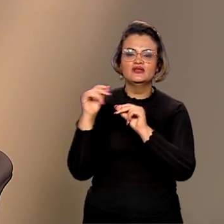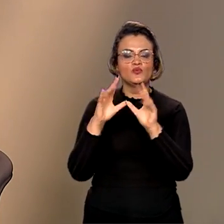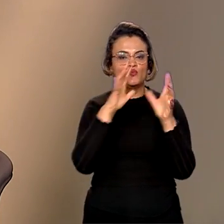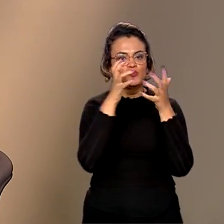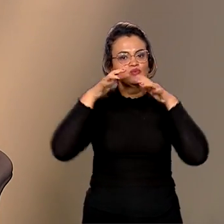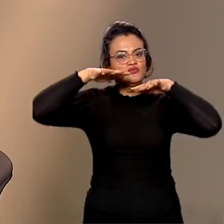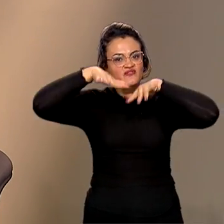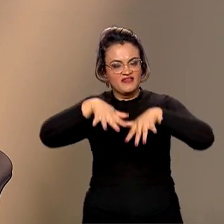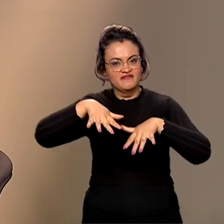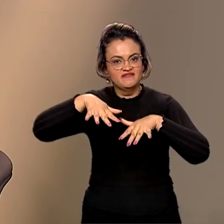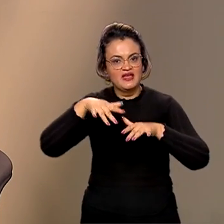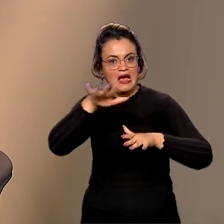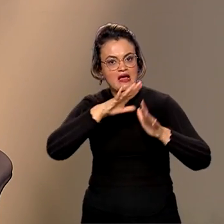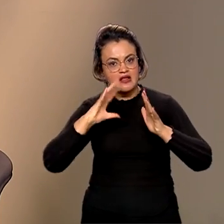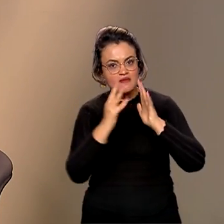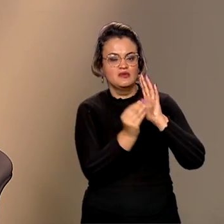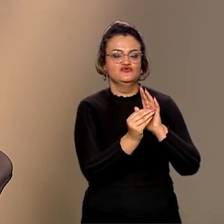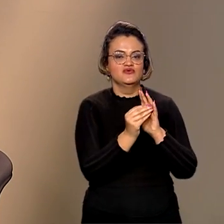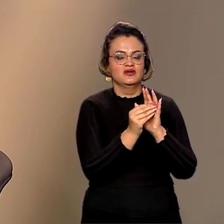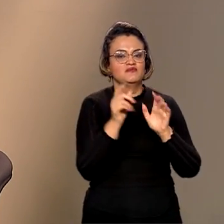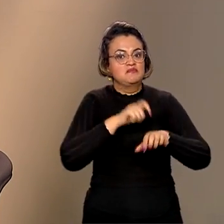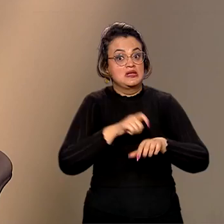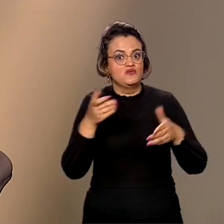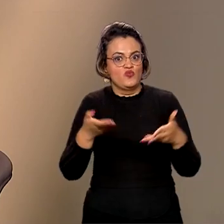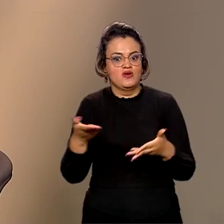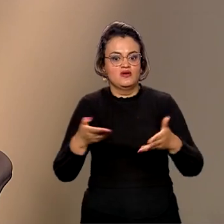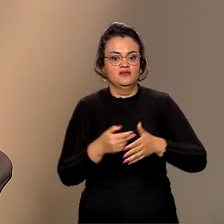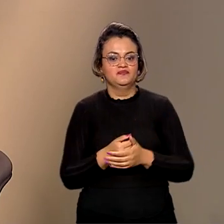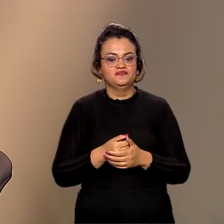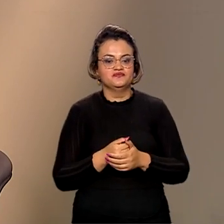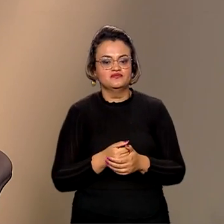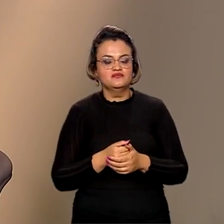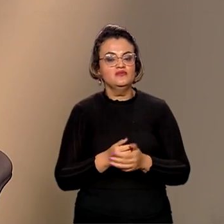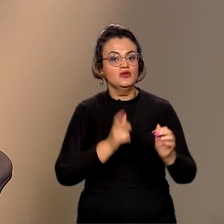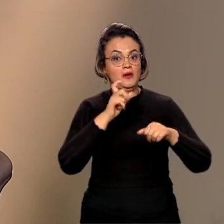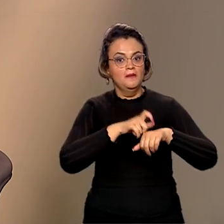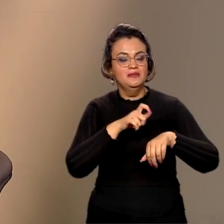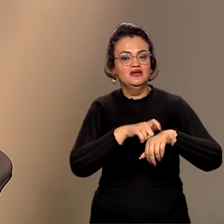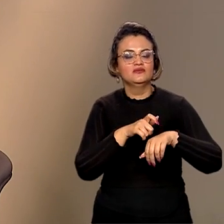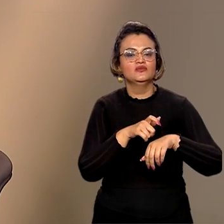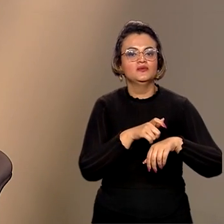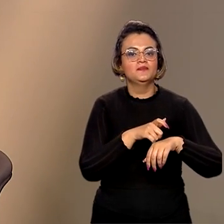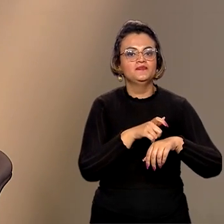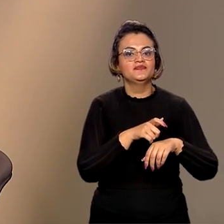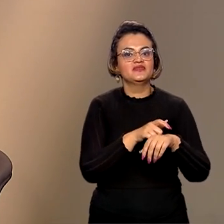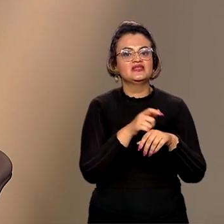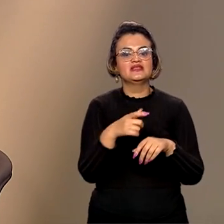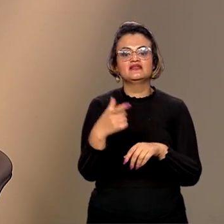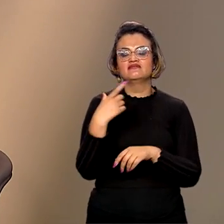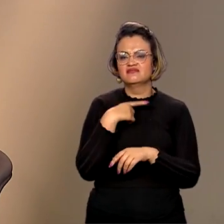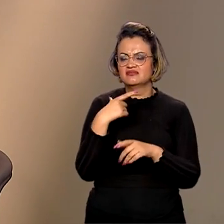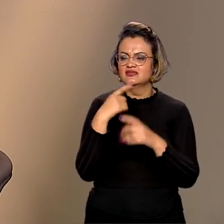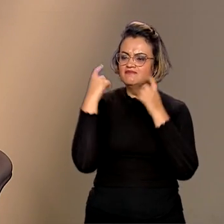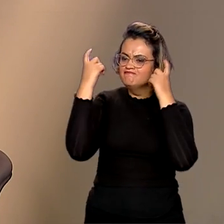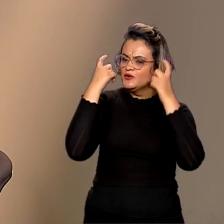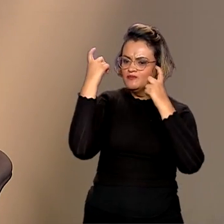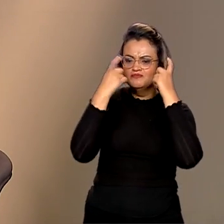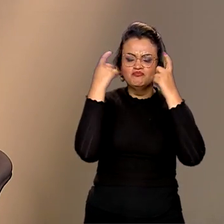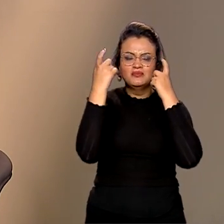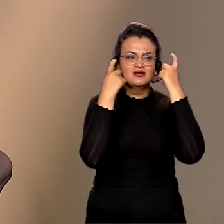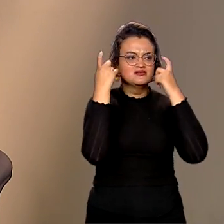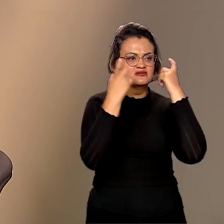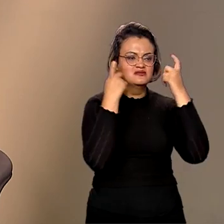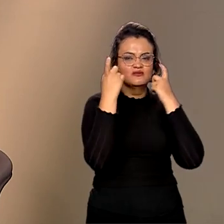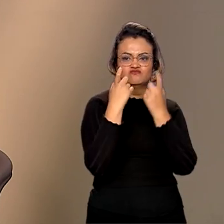voltam para a Amazônia nesse momento, um momento onde há uma grande preocupação sobre